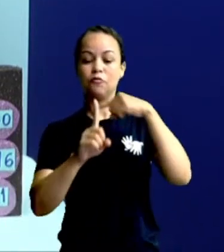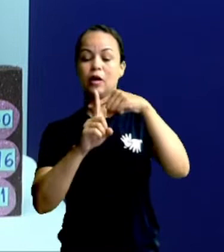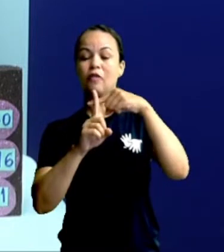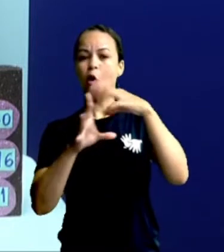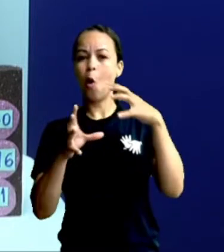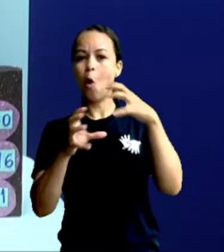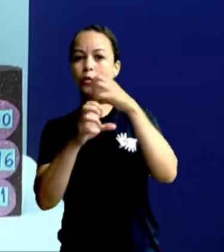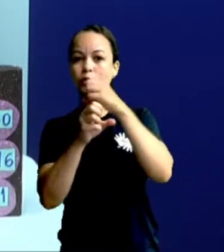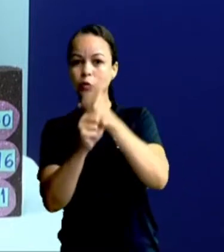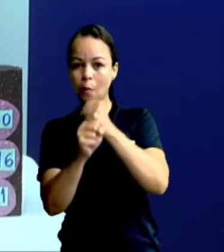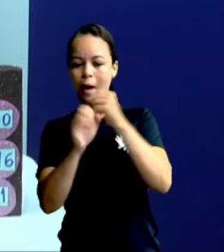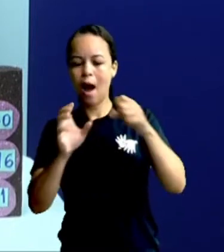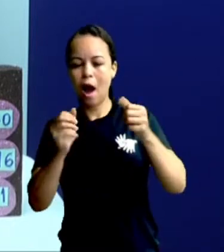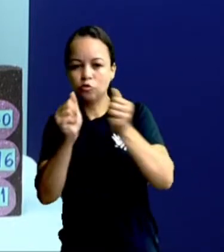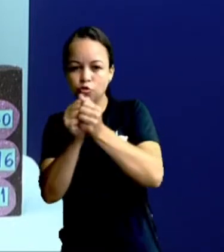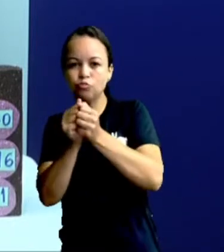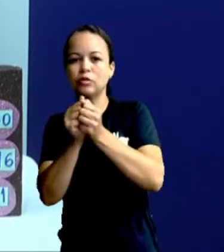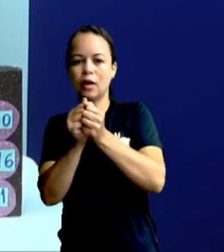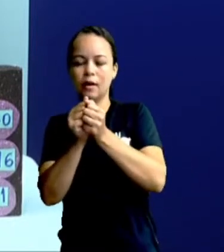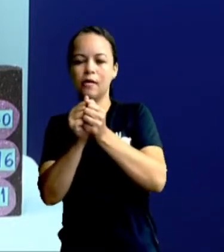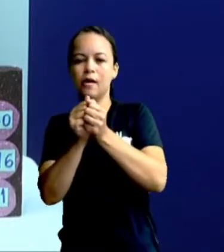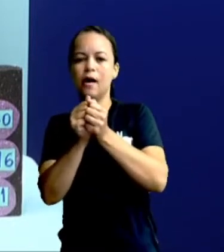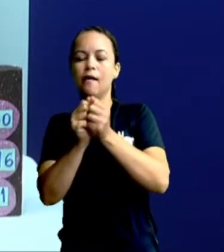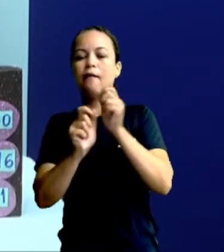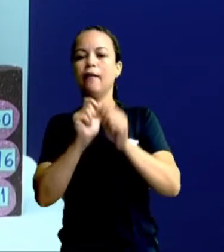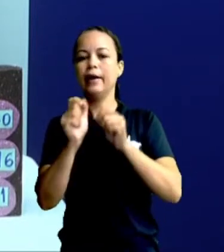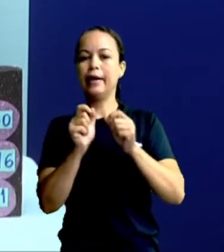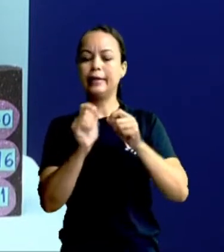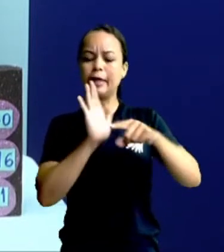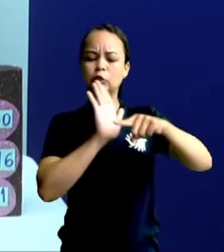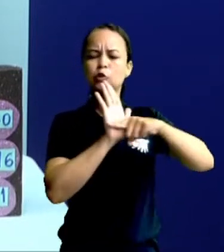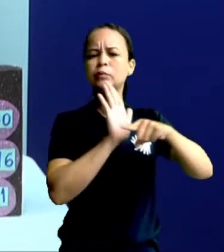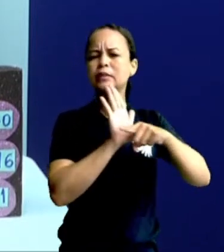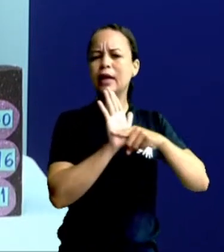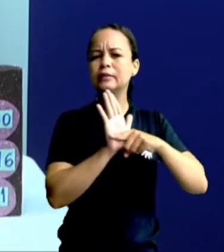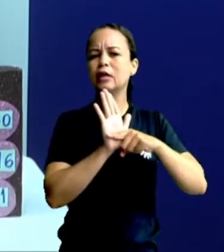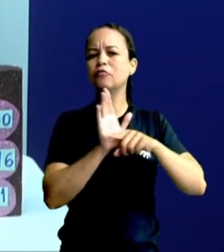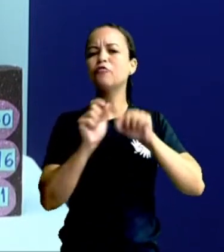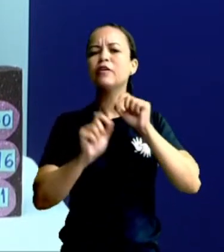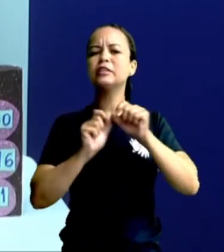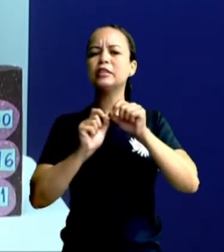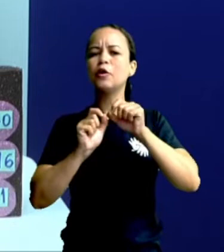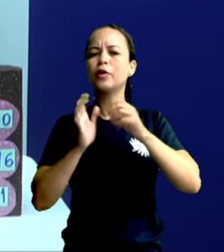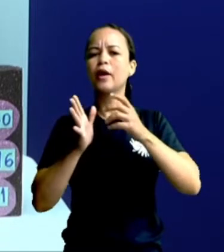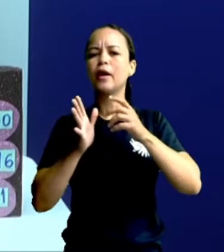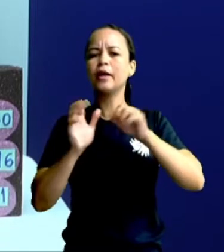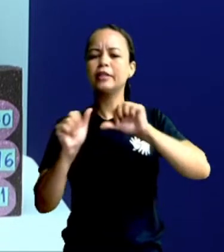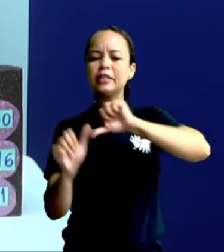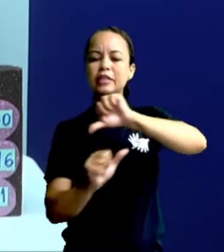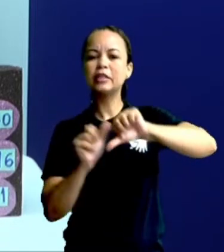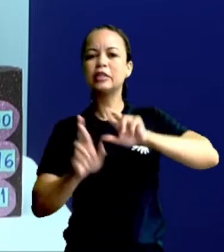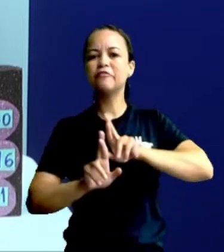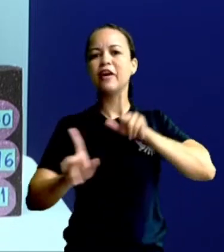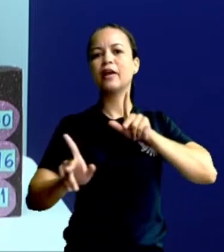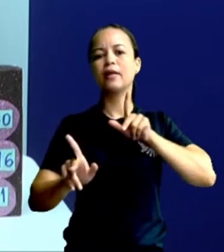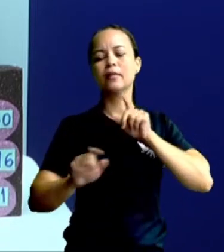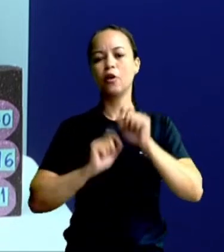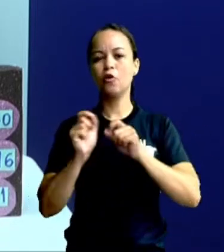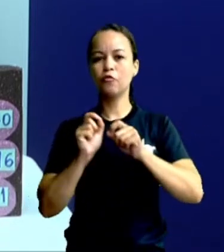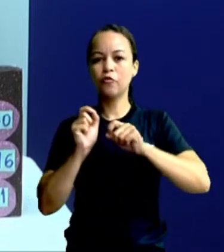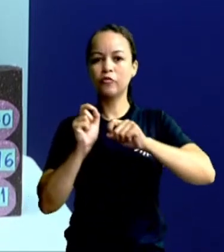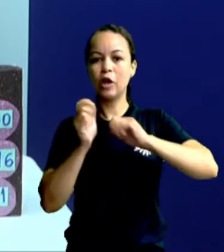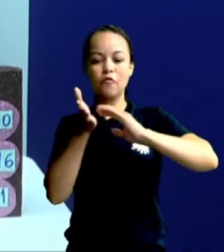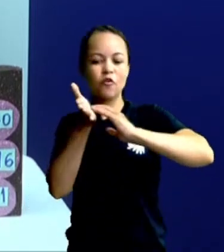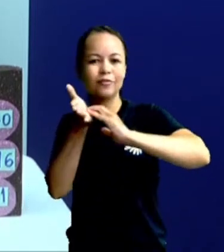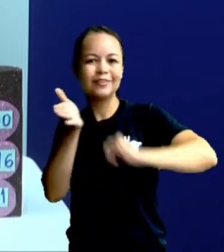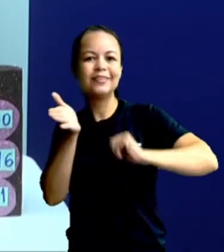na subtração, eu vou fazer o contrário. Eu vou subtrair, eu